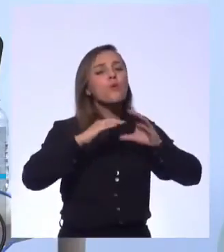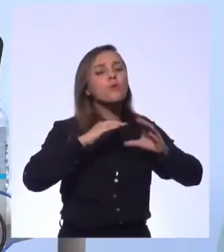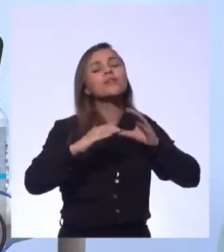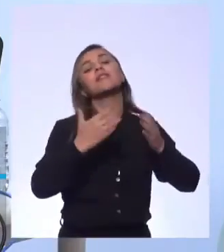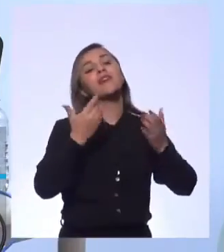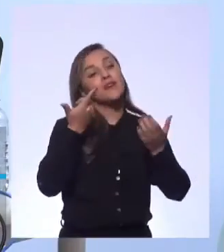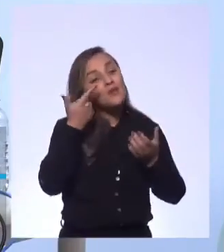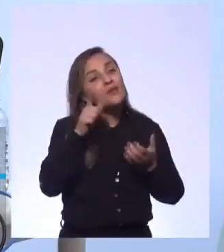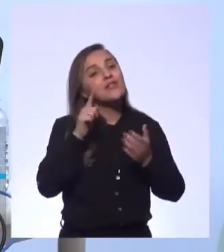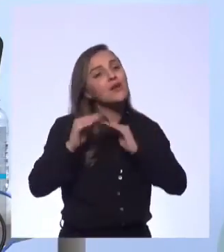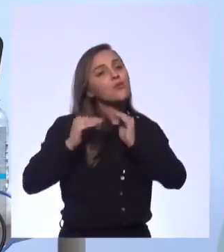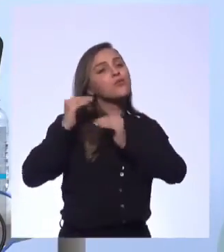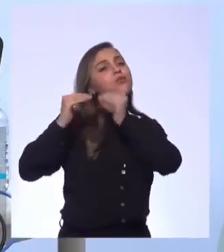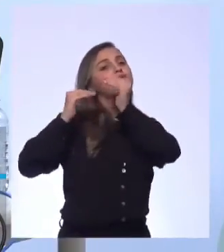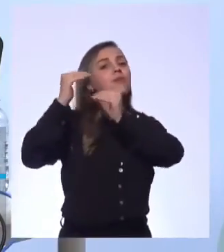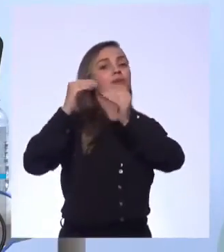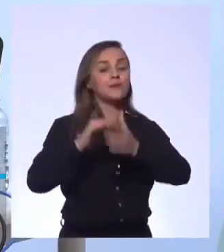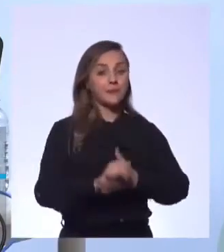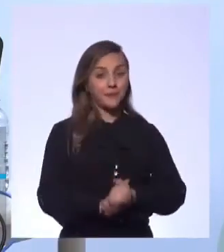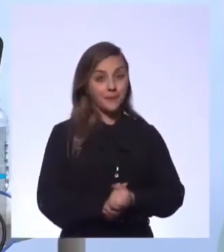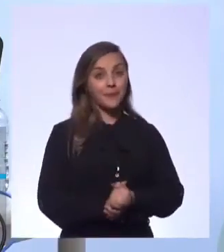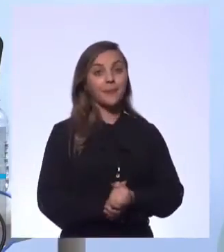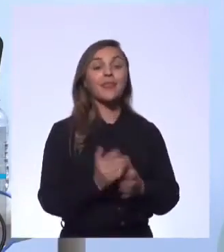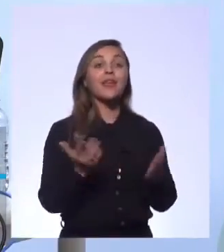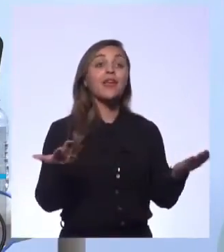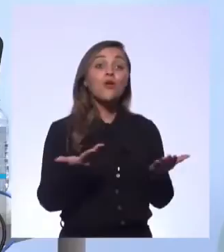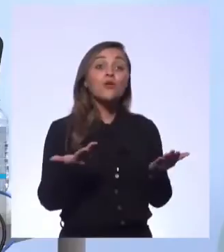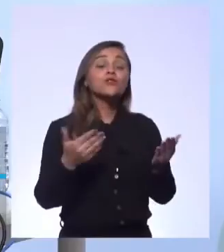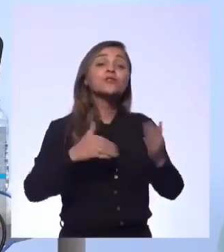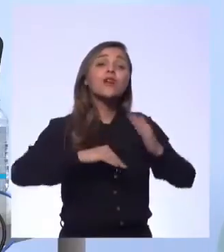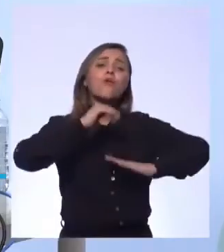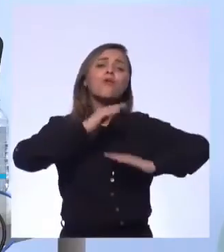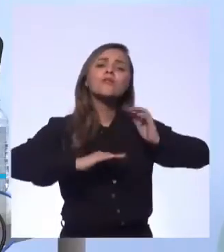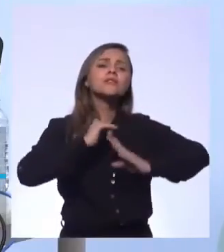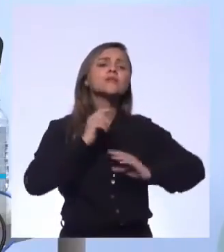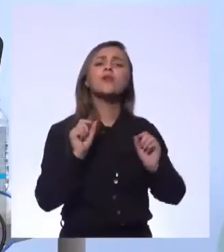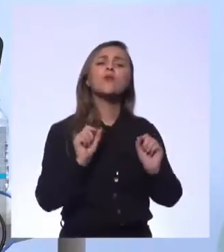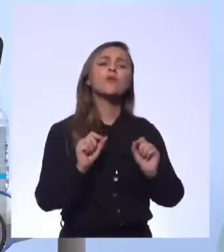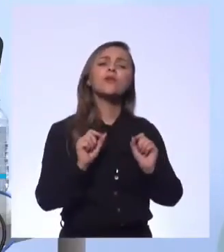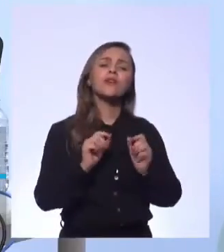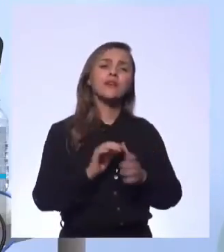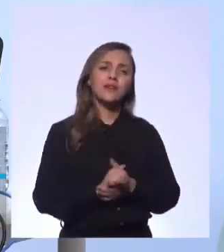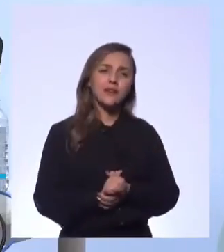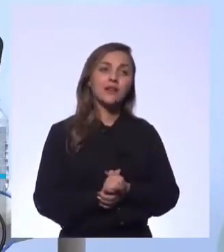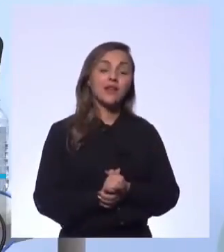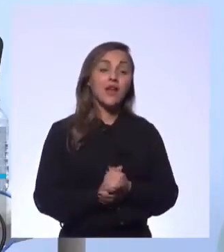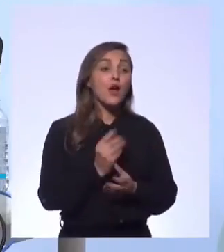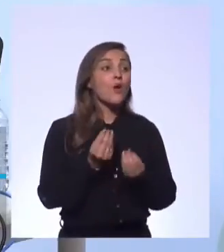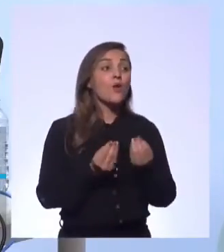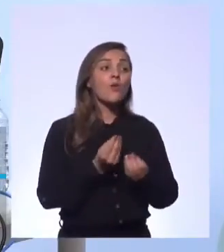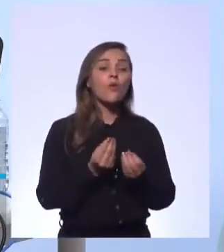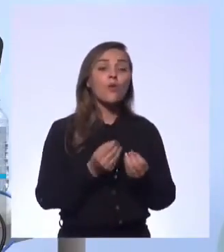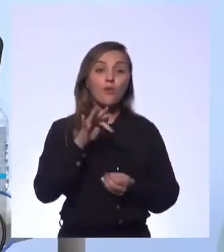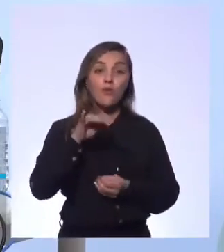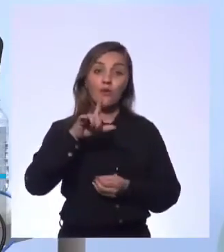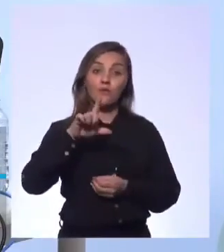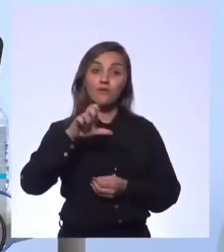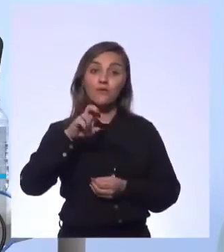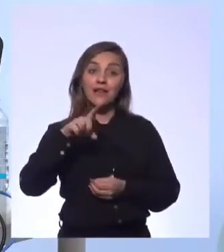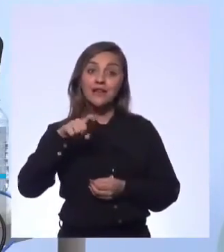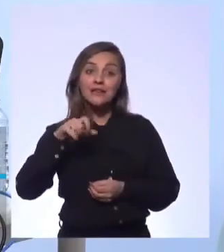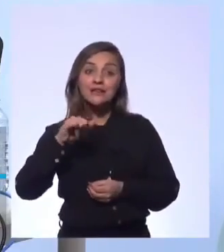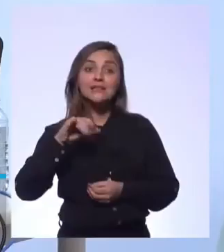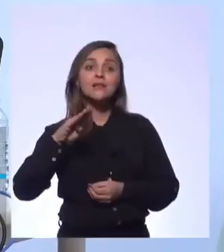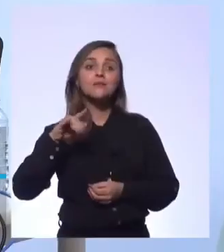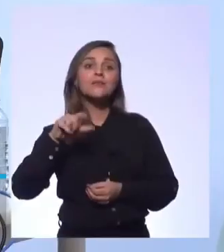construção, como a gente falou de colaboração, a tem que falar do quê? De flexibilidade. Porque falar de flexibilidade, a gente está pronto e aberto às mudanças que